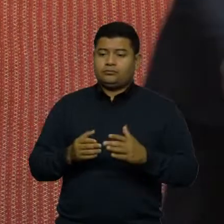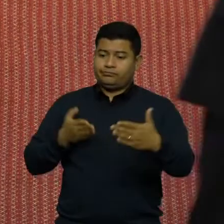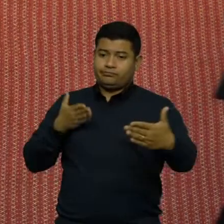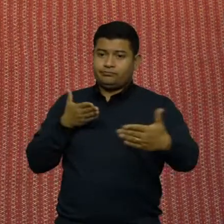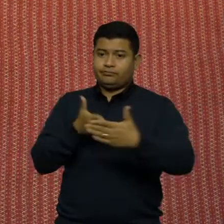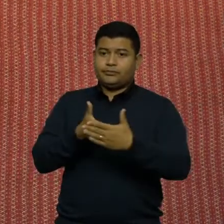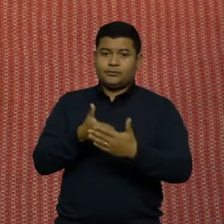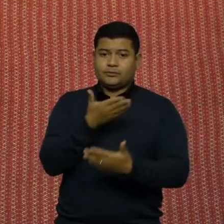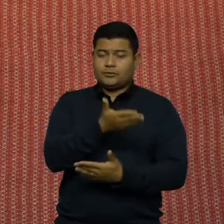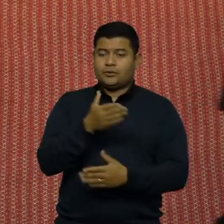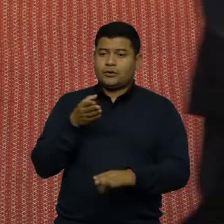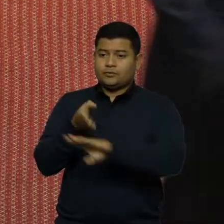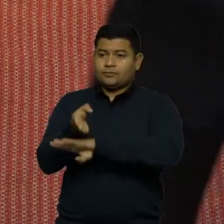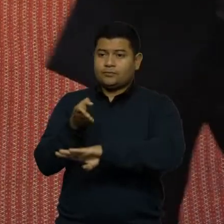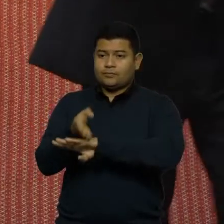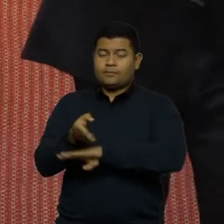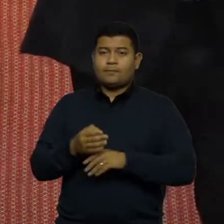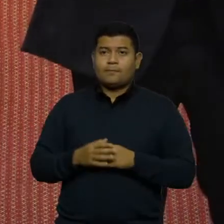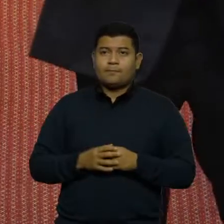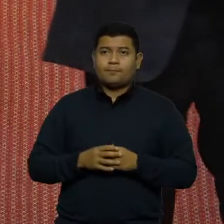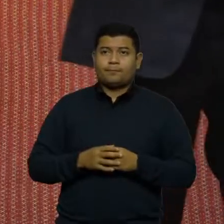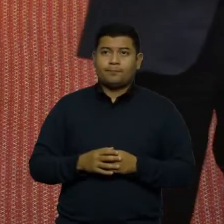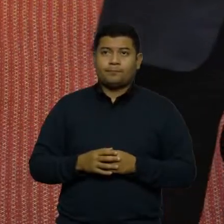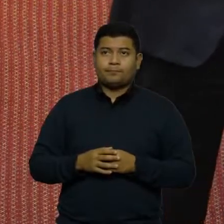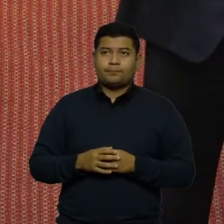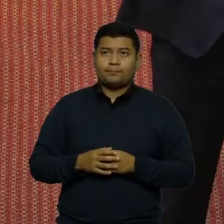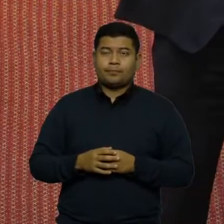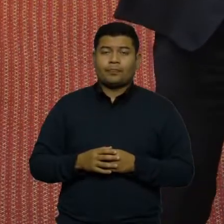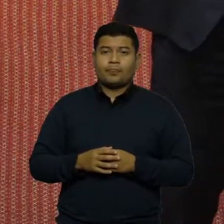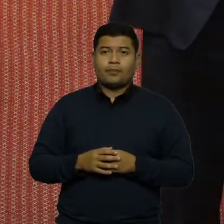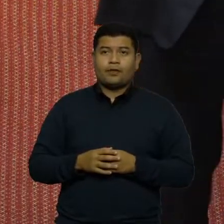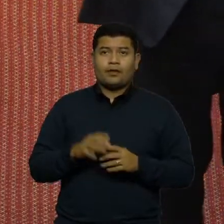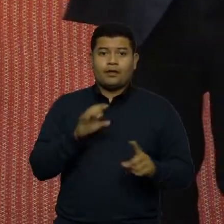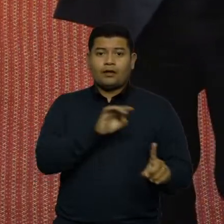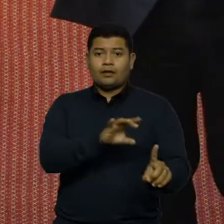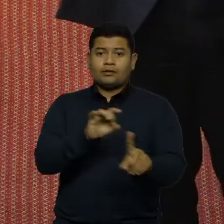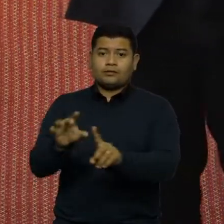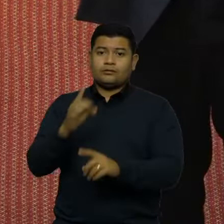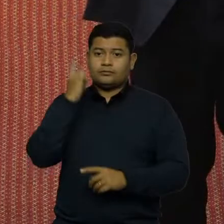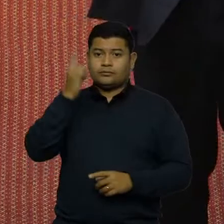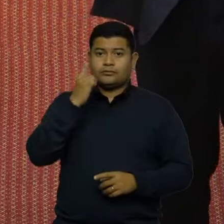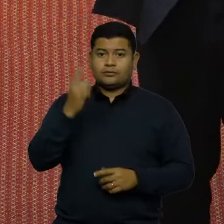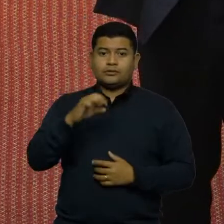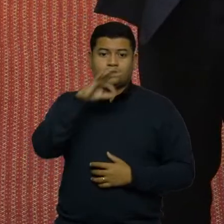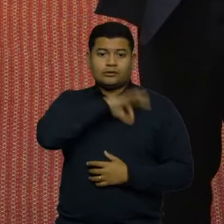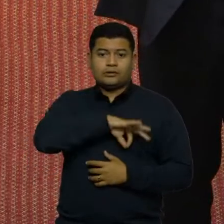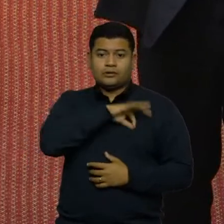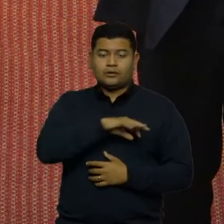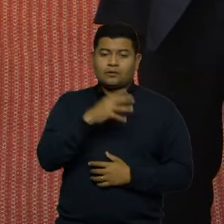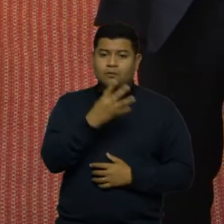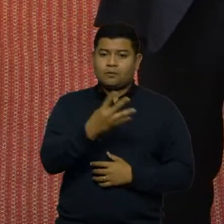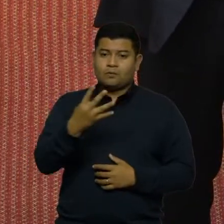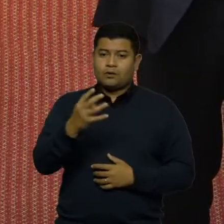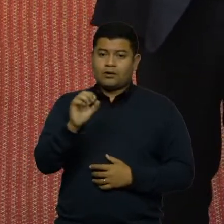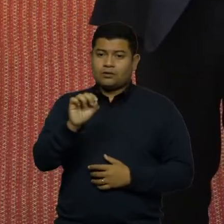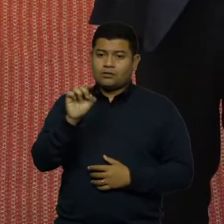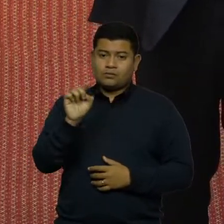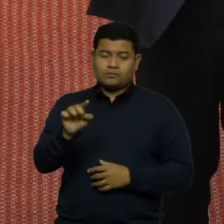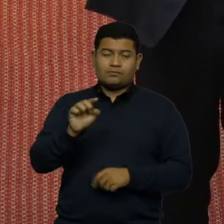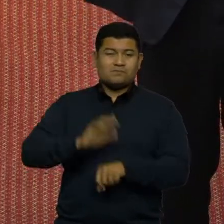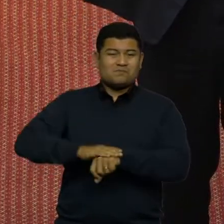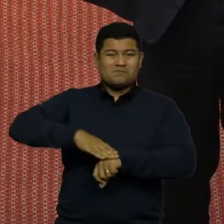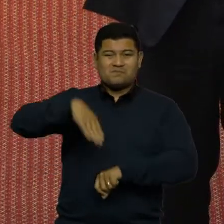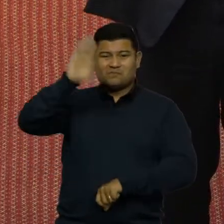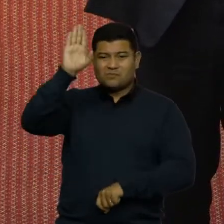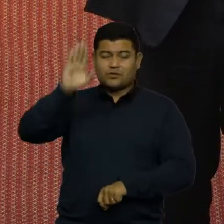O fato é que cada um dos deputados aqui tem que se lembrar que desse salário de 40 e poucos mil reais que ele vai receber, quem paga